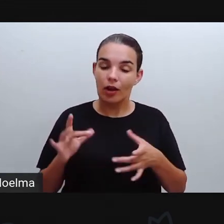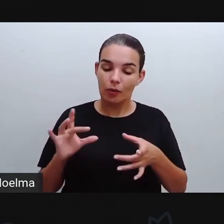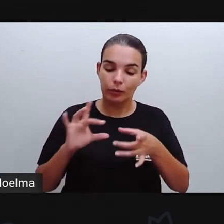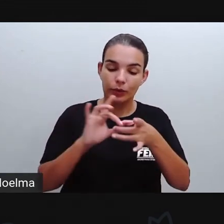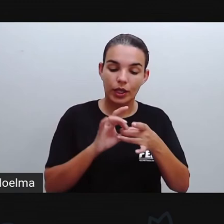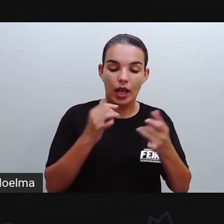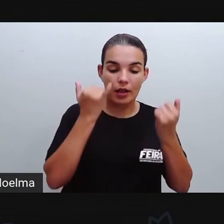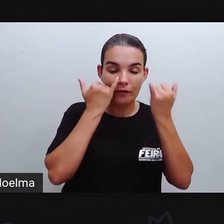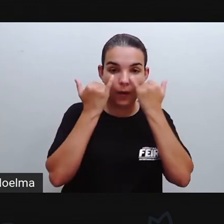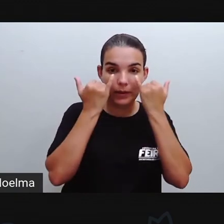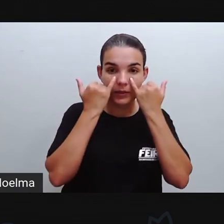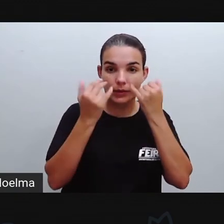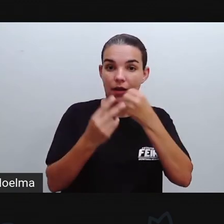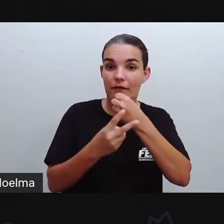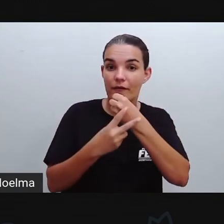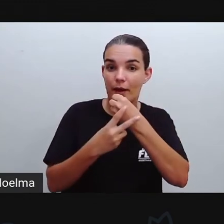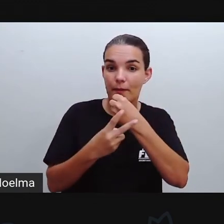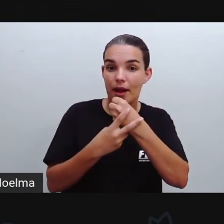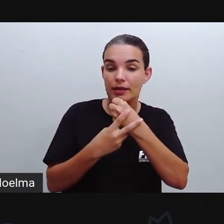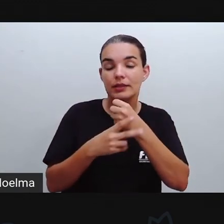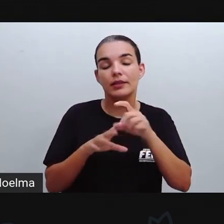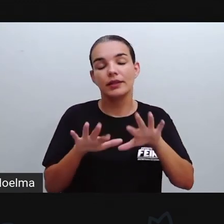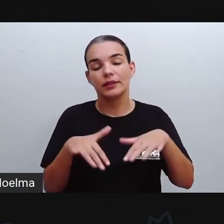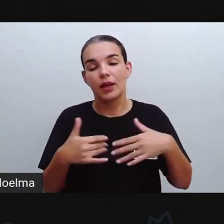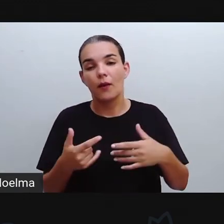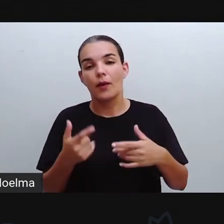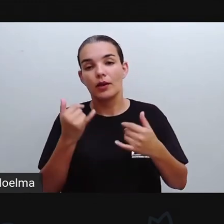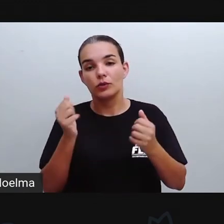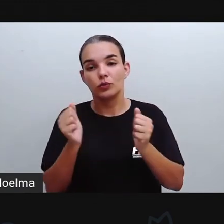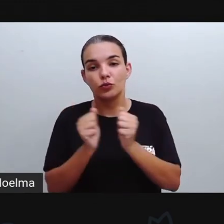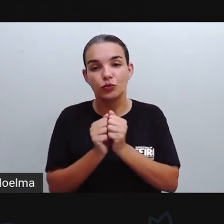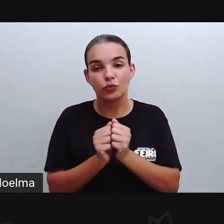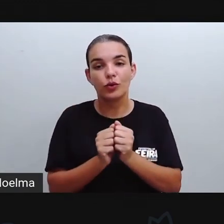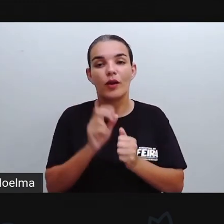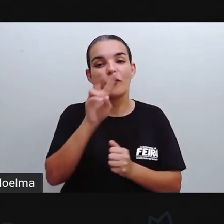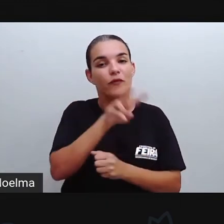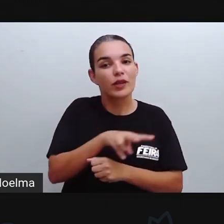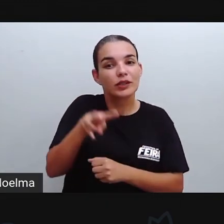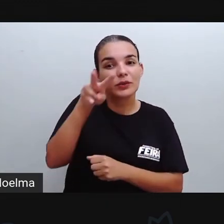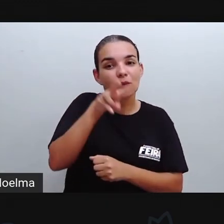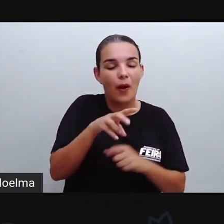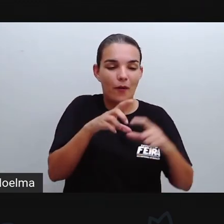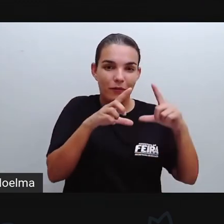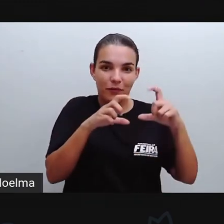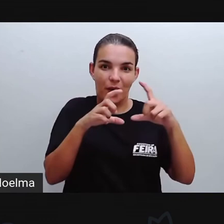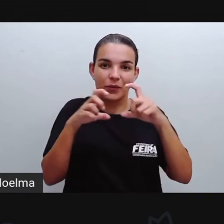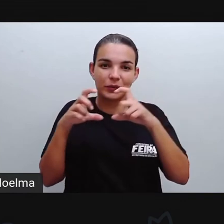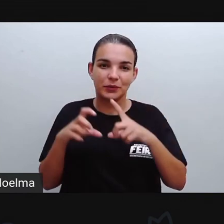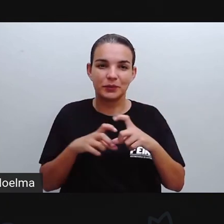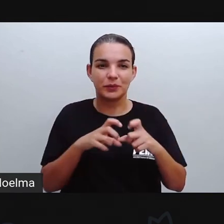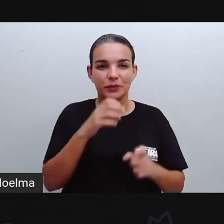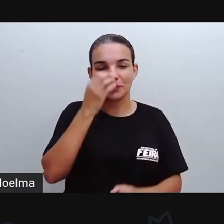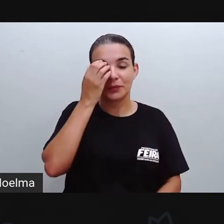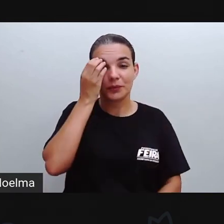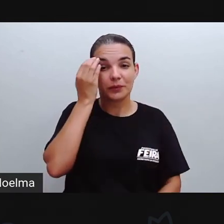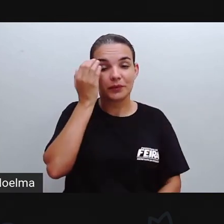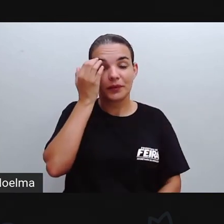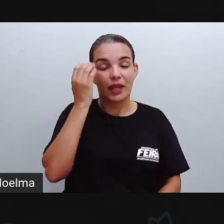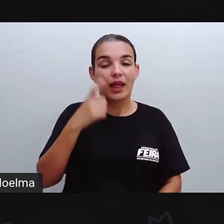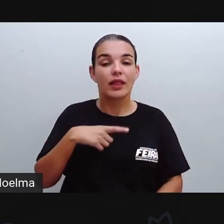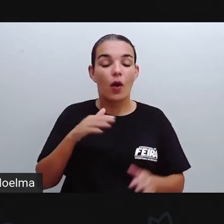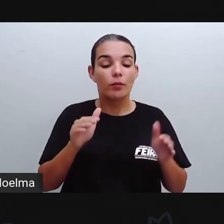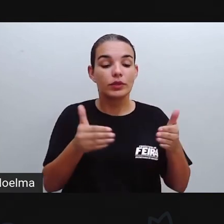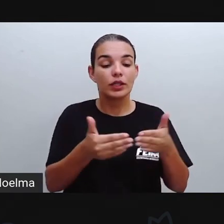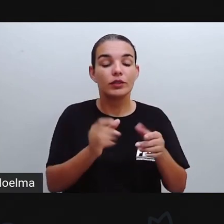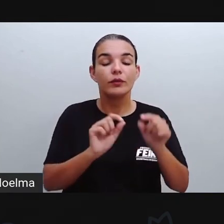informações verbais com as informações visuais, certo? Que tem por objetivo o quê?